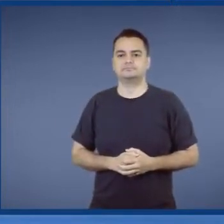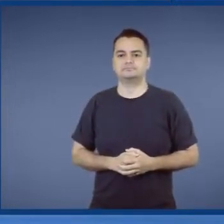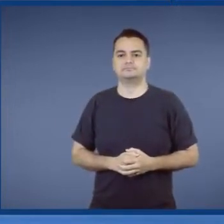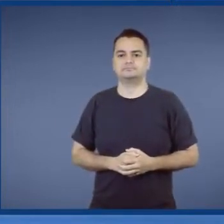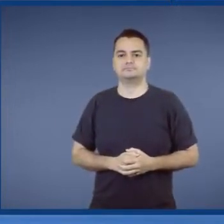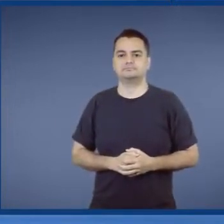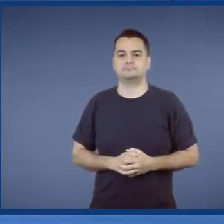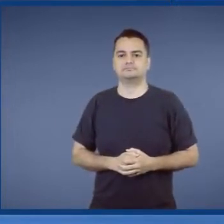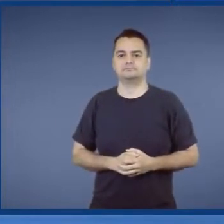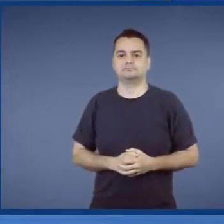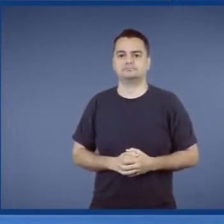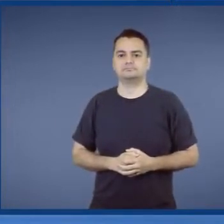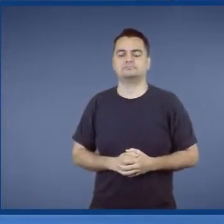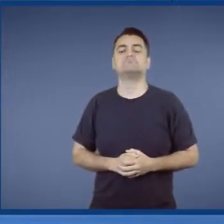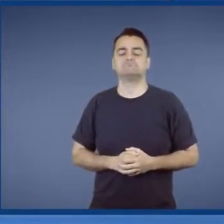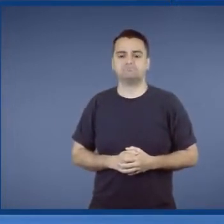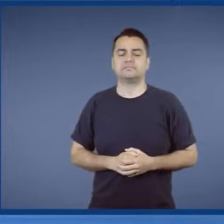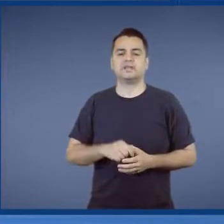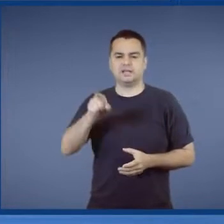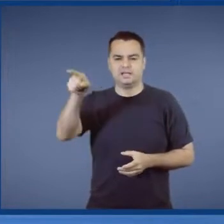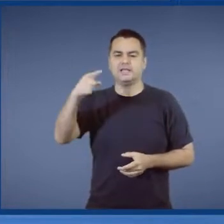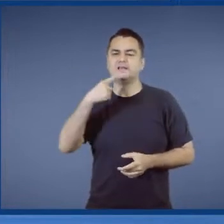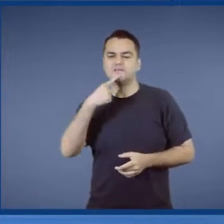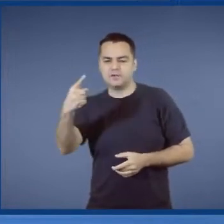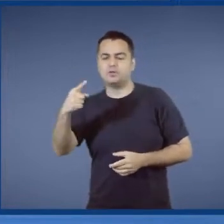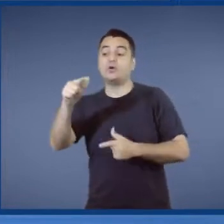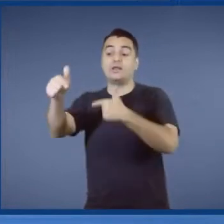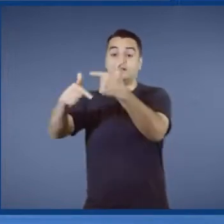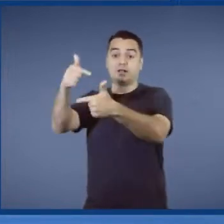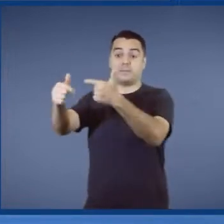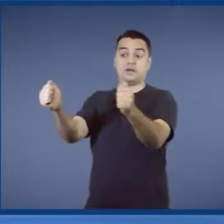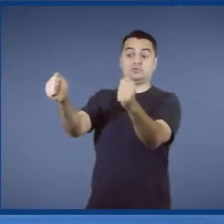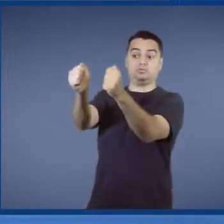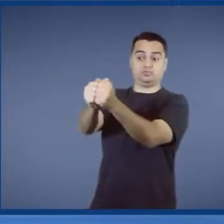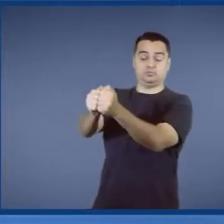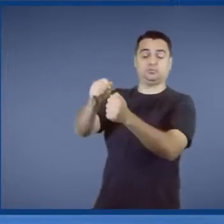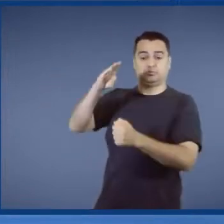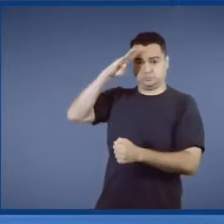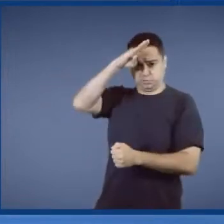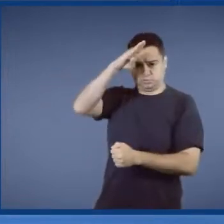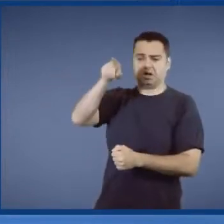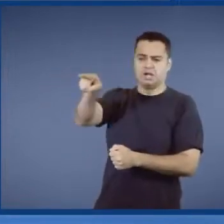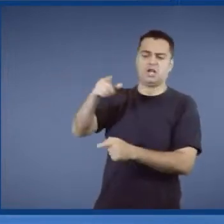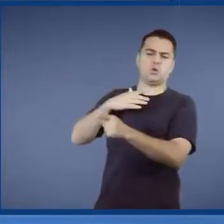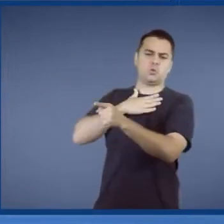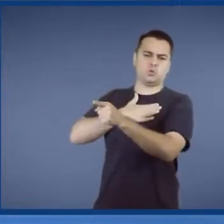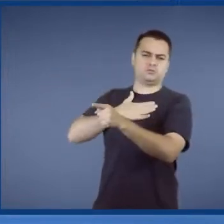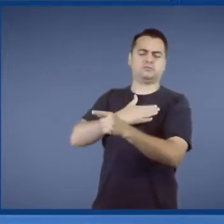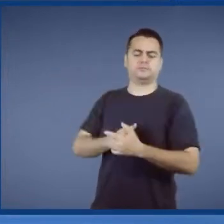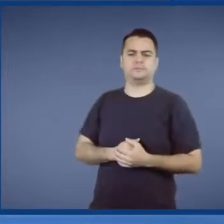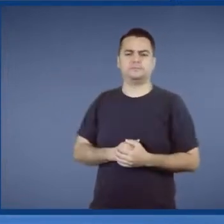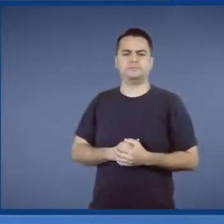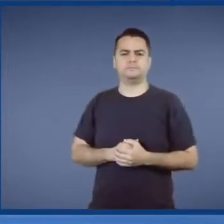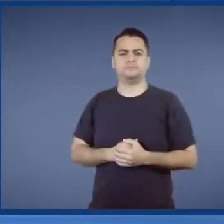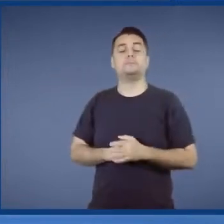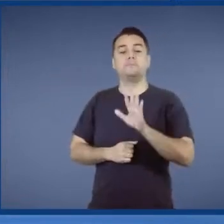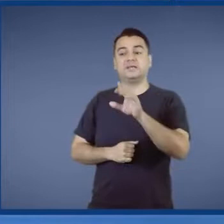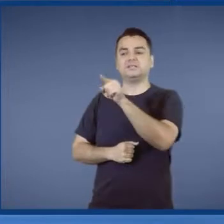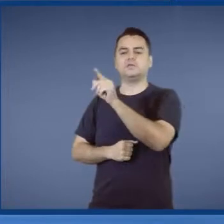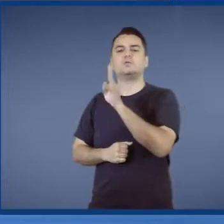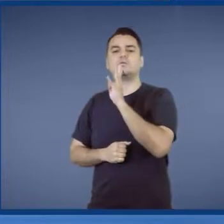Então, ter trabalhado com o presidente, para mim, foi uma benção. E eu conheci um cara genial, que pouca gente conhece.